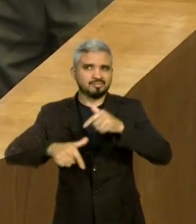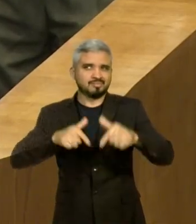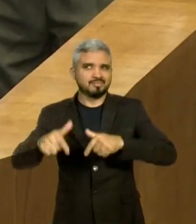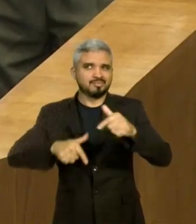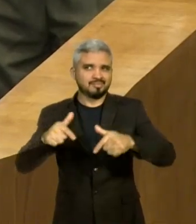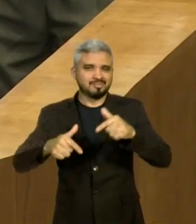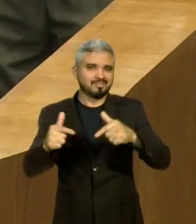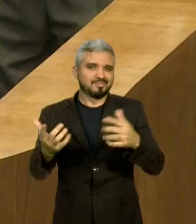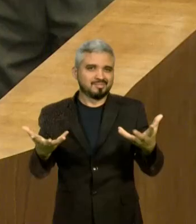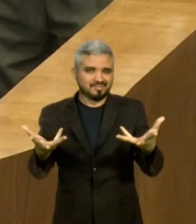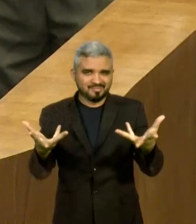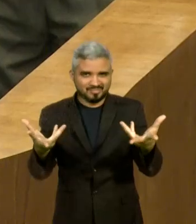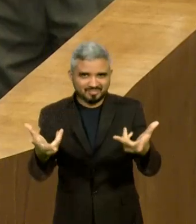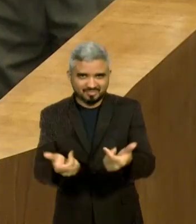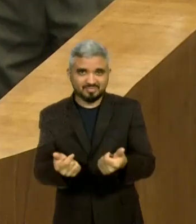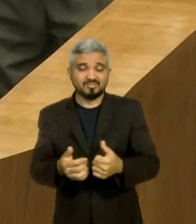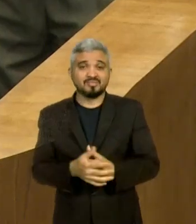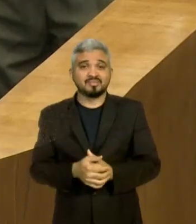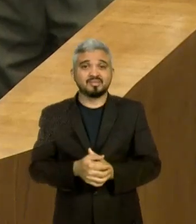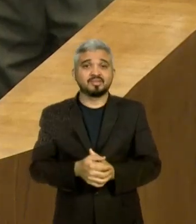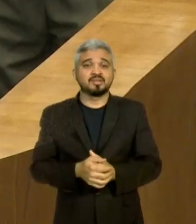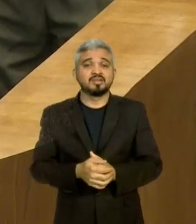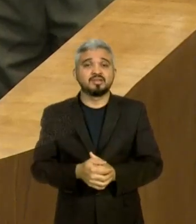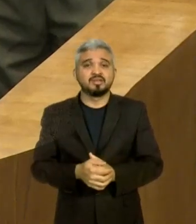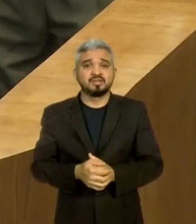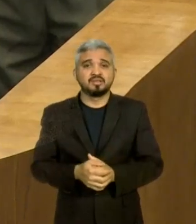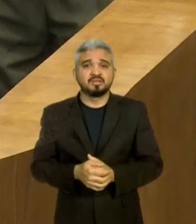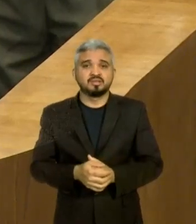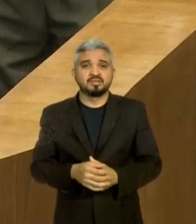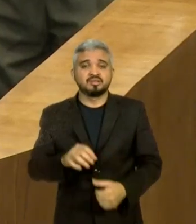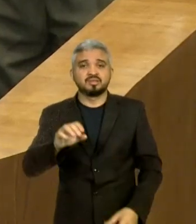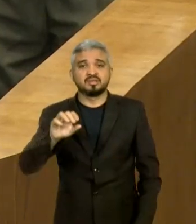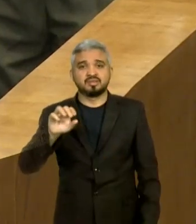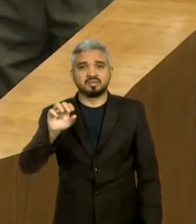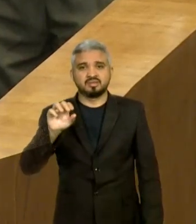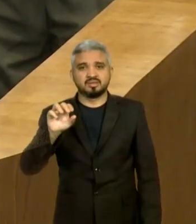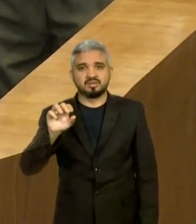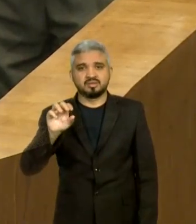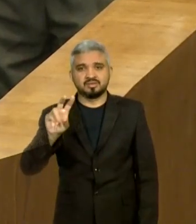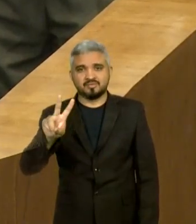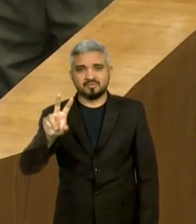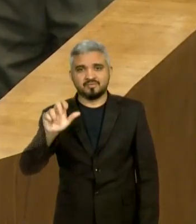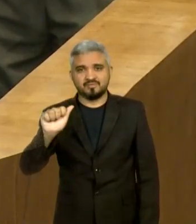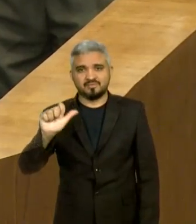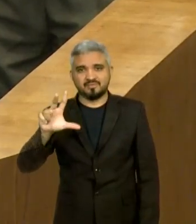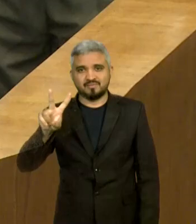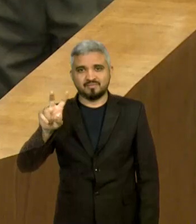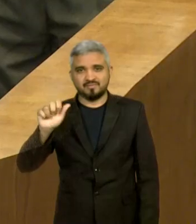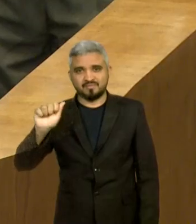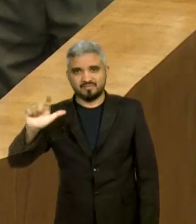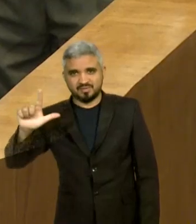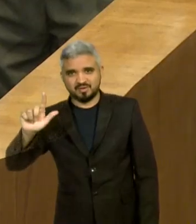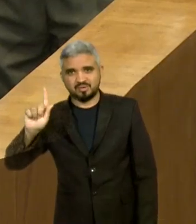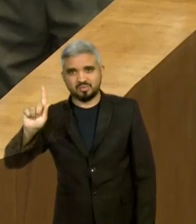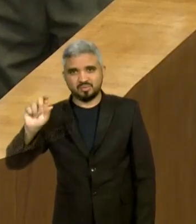O Vaval Gomes, de Olho d'Água das Cunhãs, o Vaval é uma pessoa